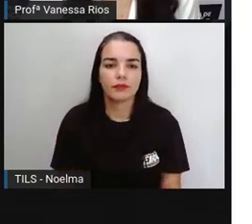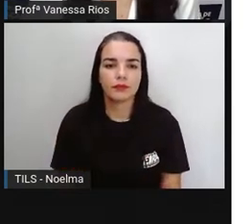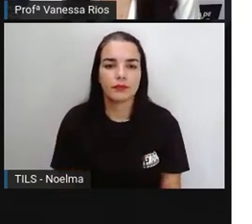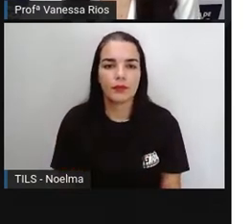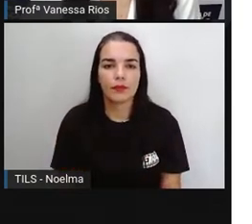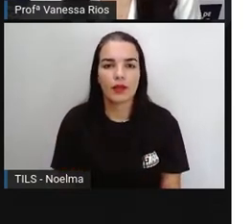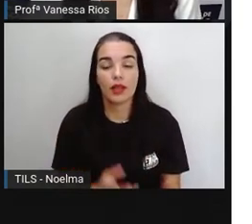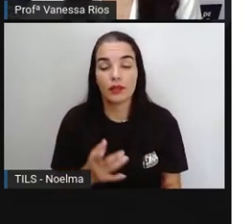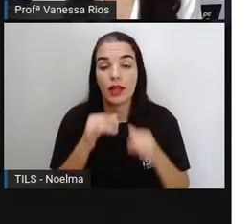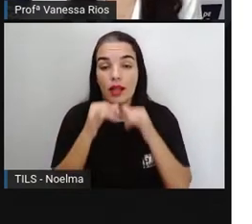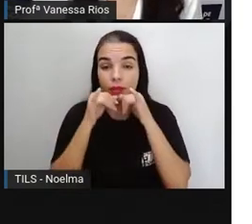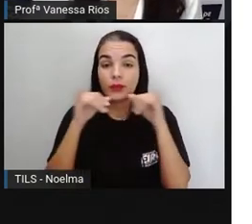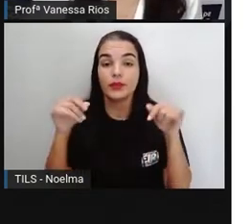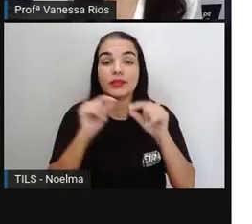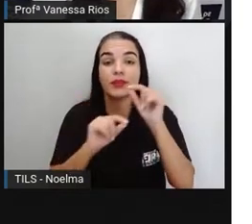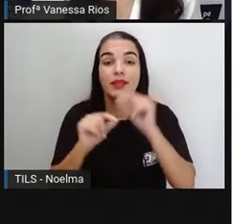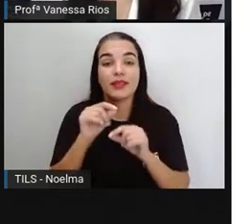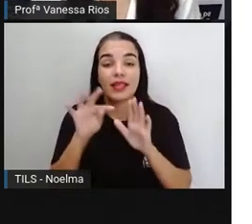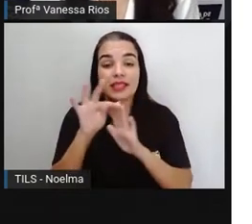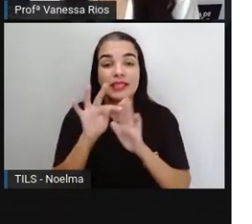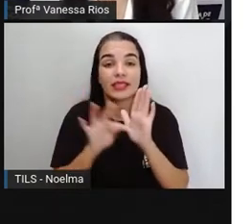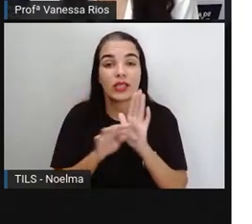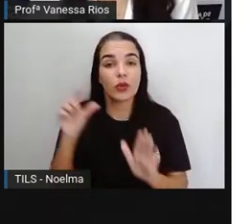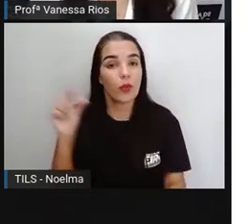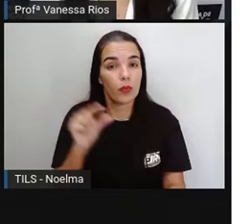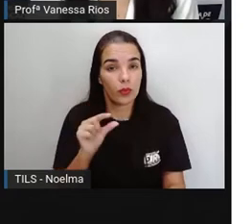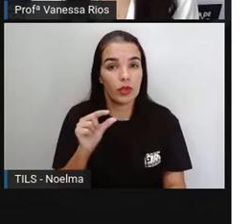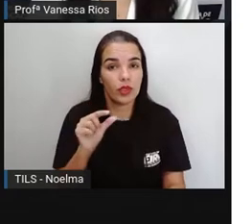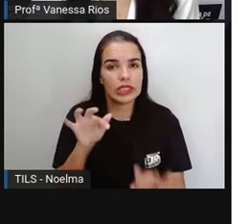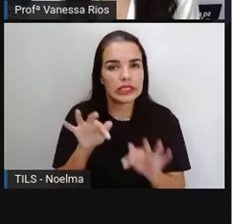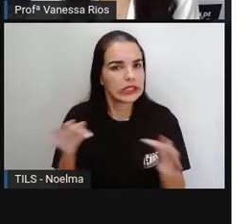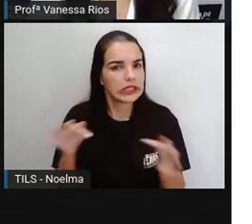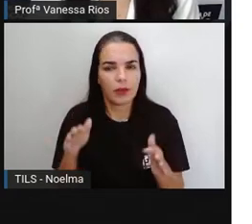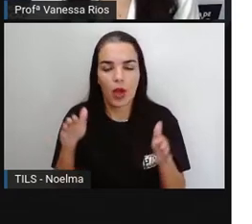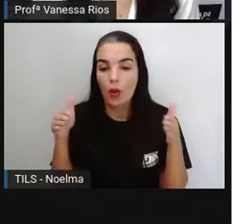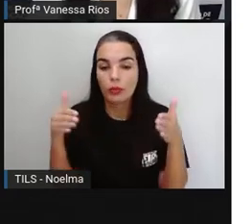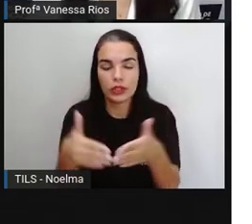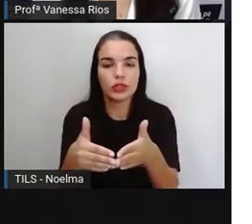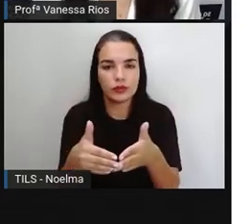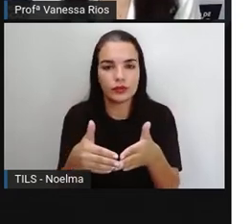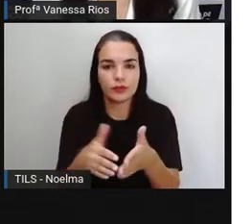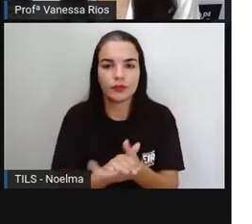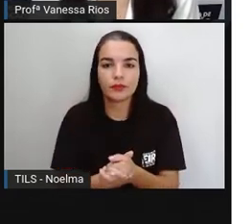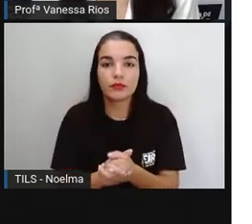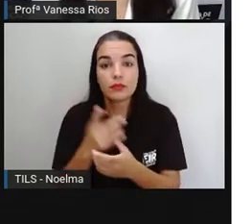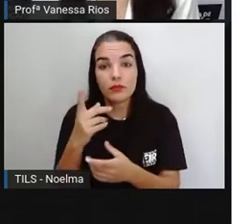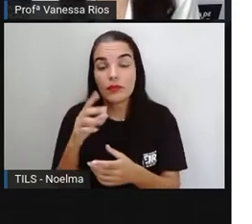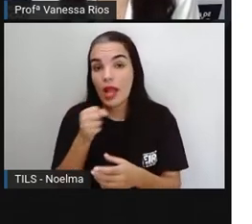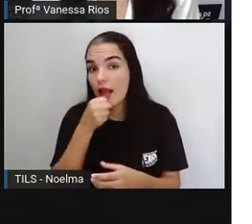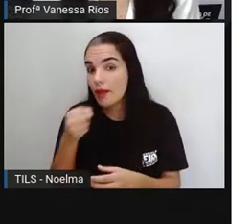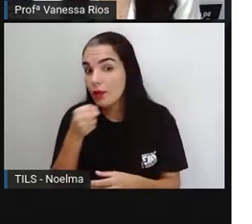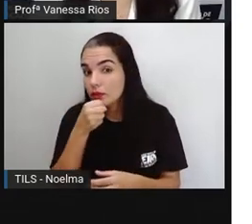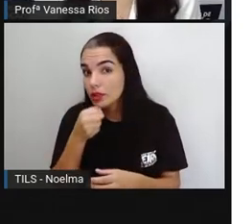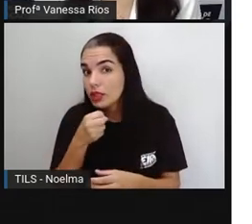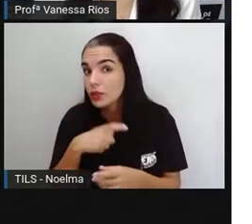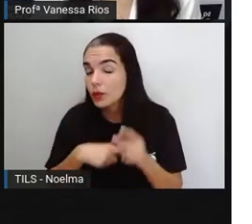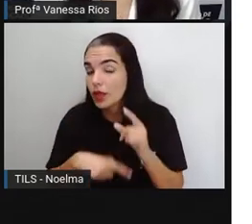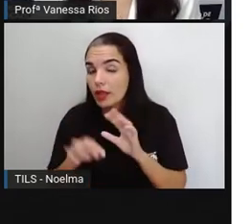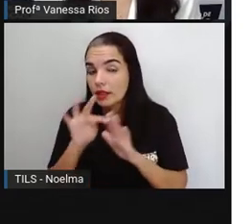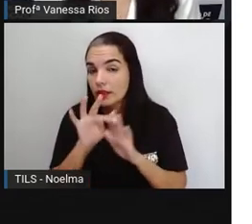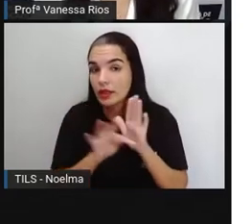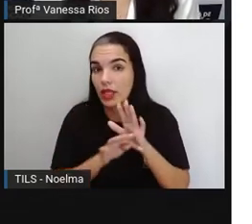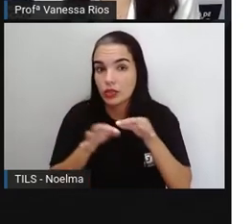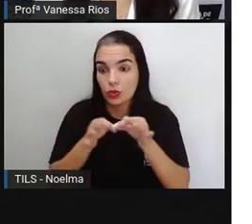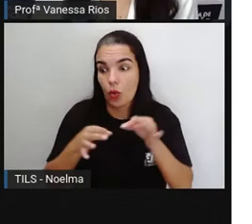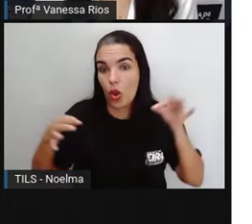E aí a notícia tem um texto curto e mais simples, mais objetivo. A reportagem aí tem um texto mais longo,